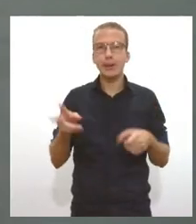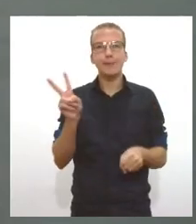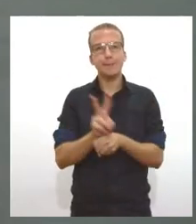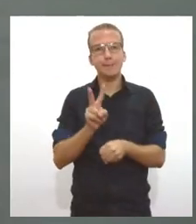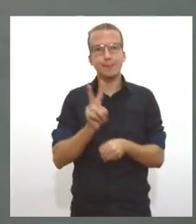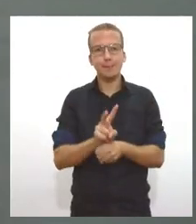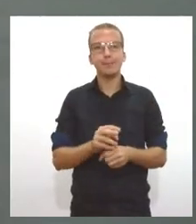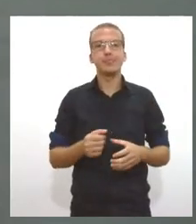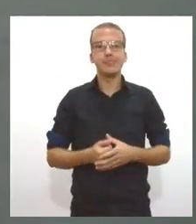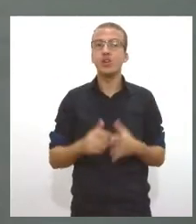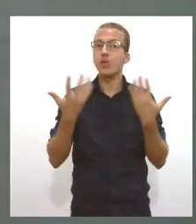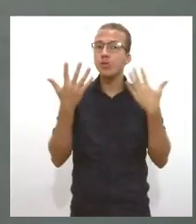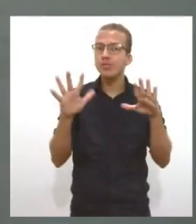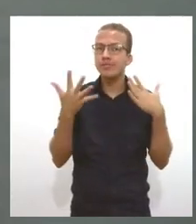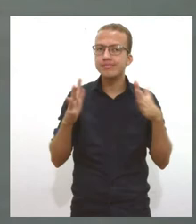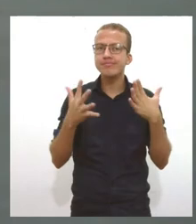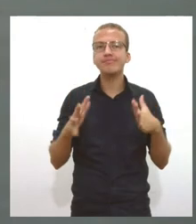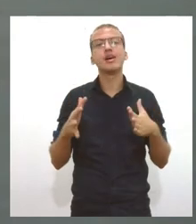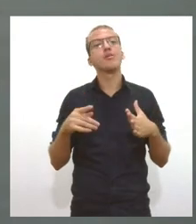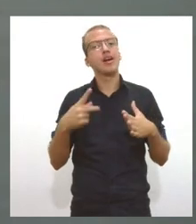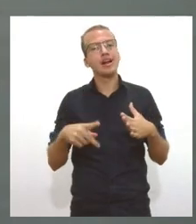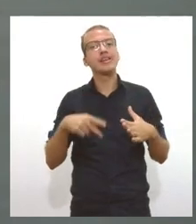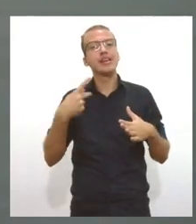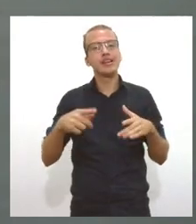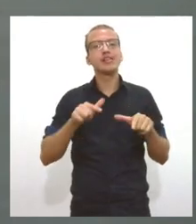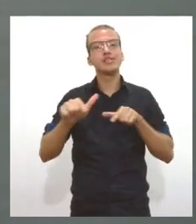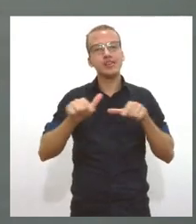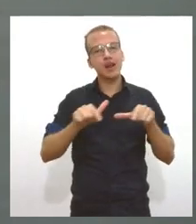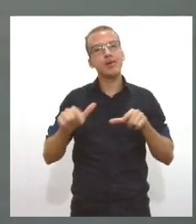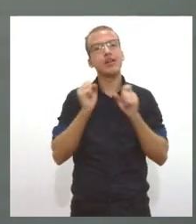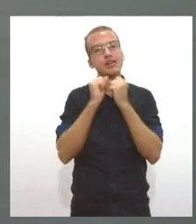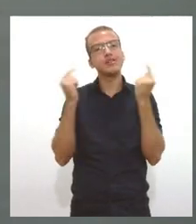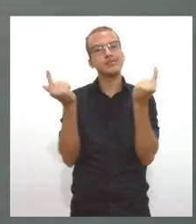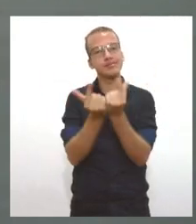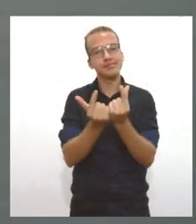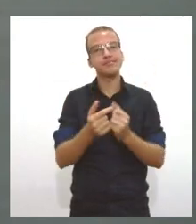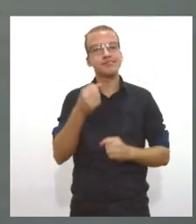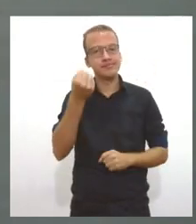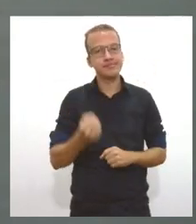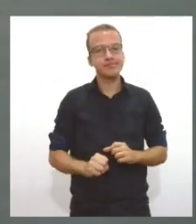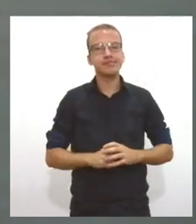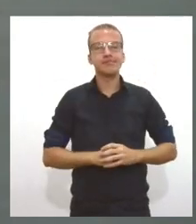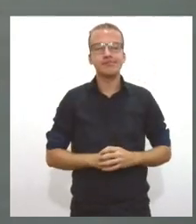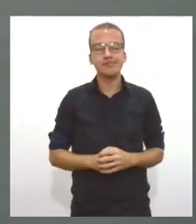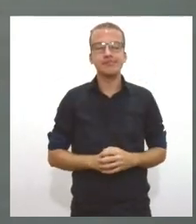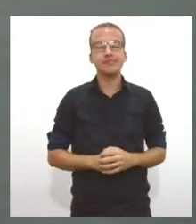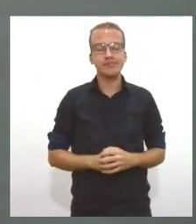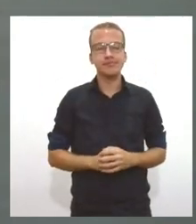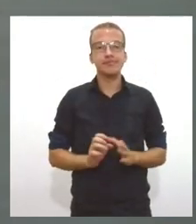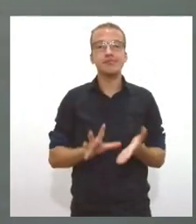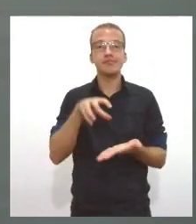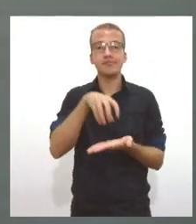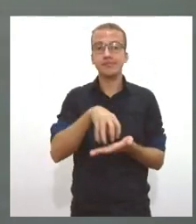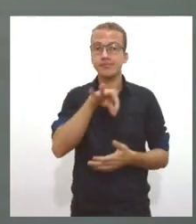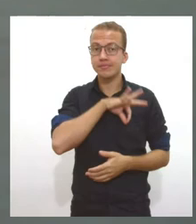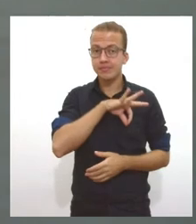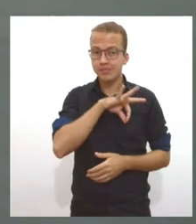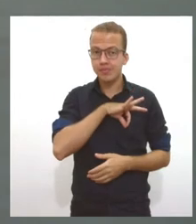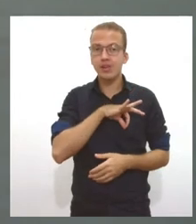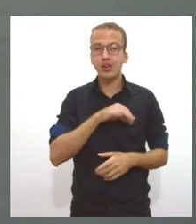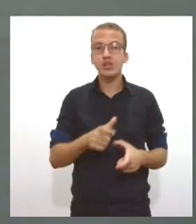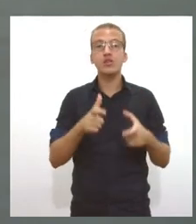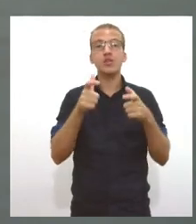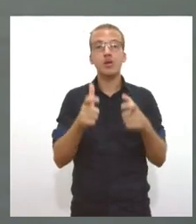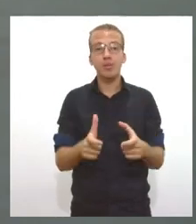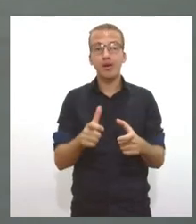comemorada por parlamentares da Assembleia Legislativa de Sergipe. A unidade policial localizada no conjunto Orlando Dantas começou